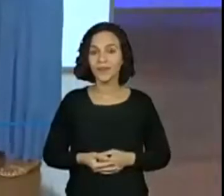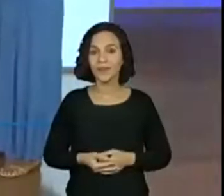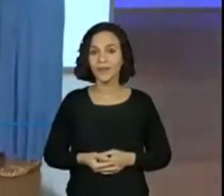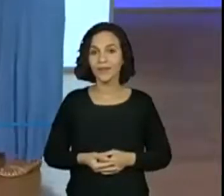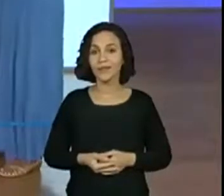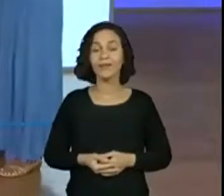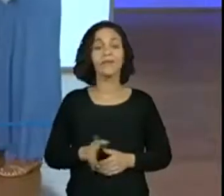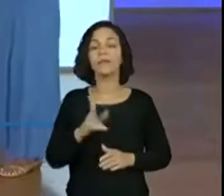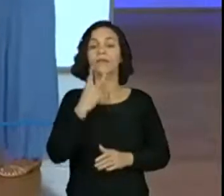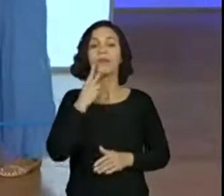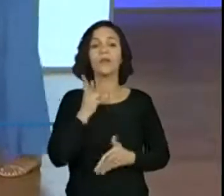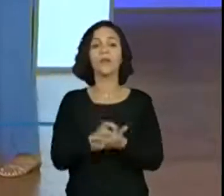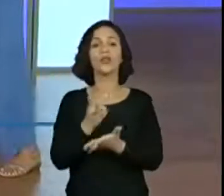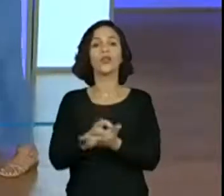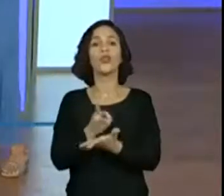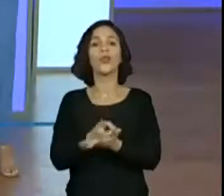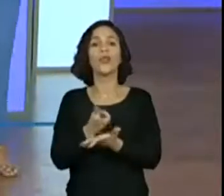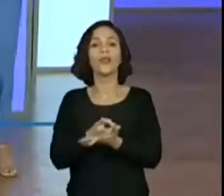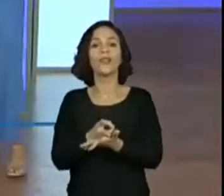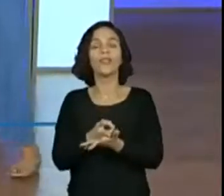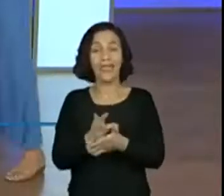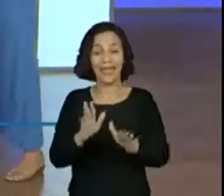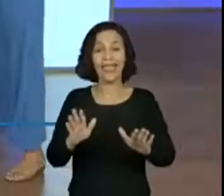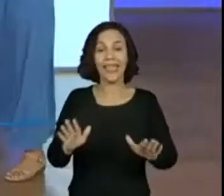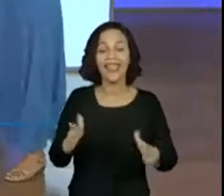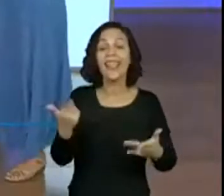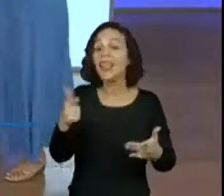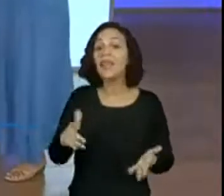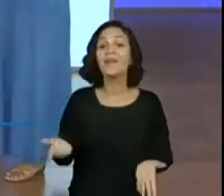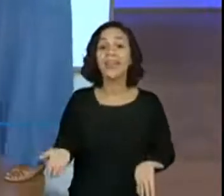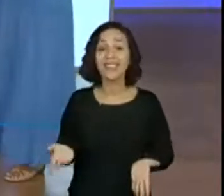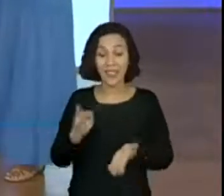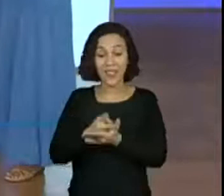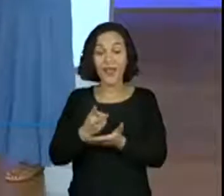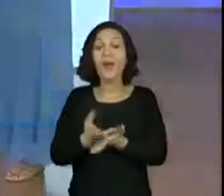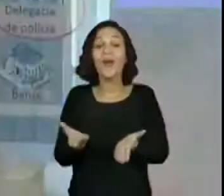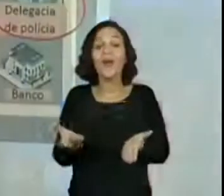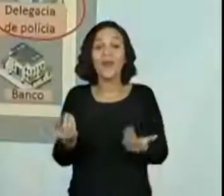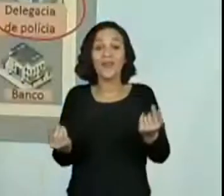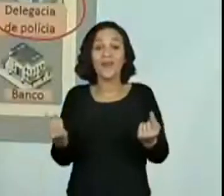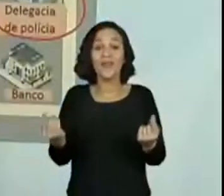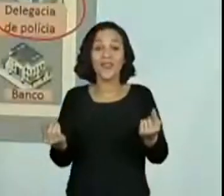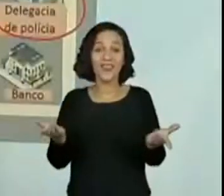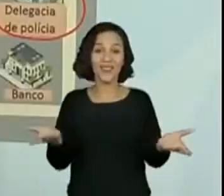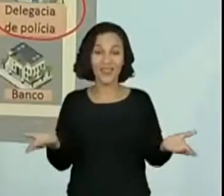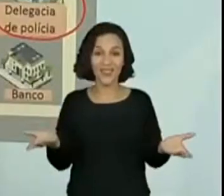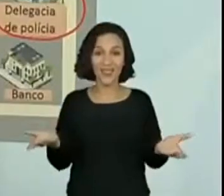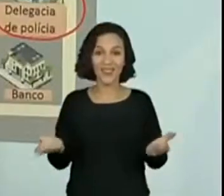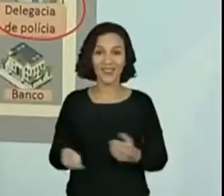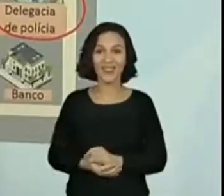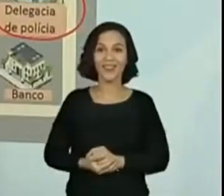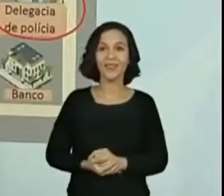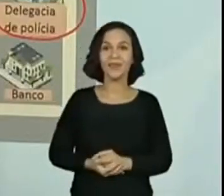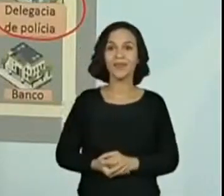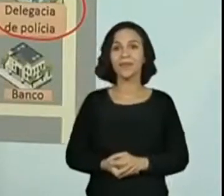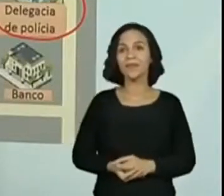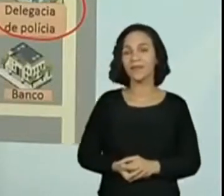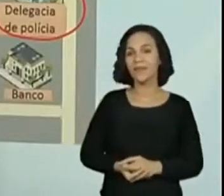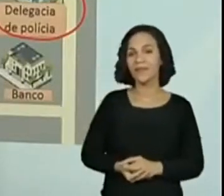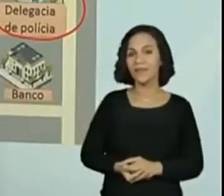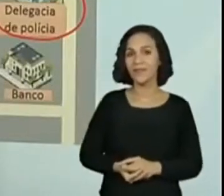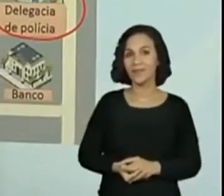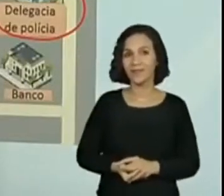Segue. Colocaram Na Rua Tucano, isso. A Pró está indo mais rápido que eles. A Dani e a